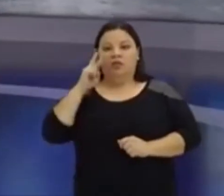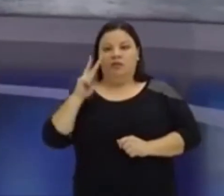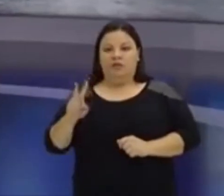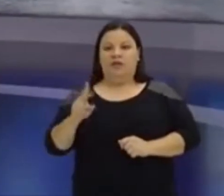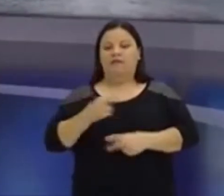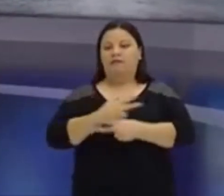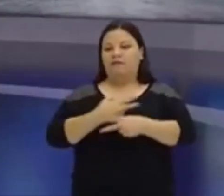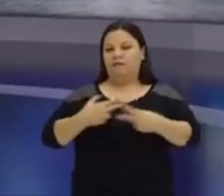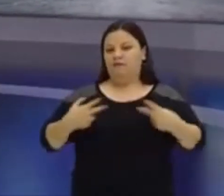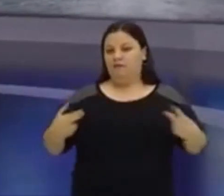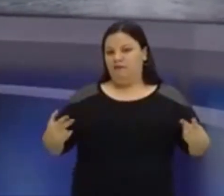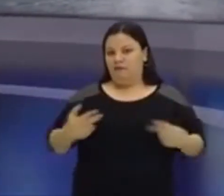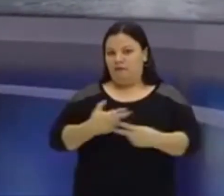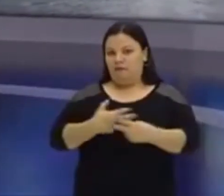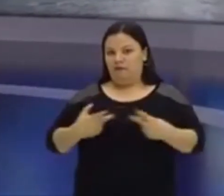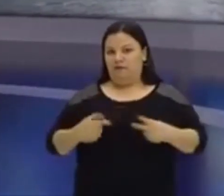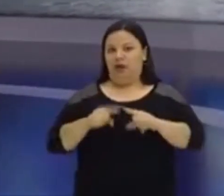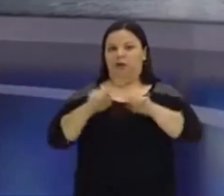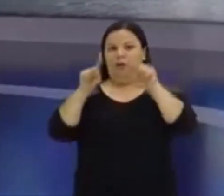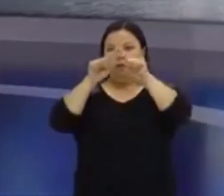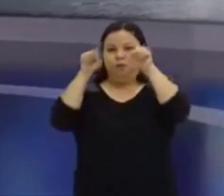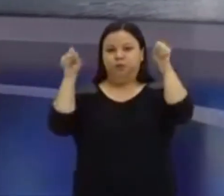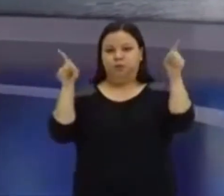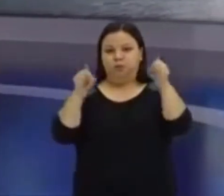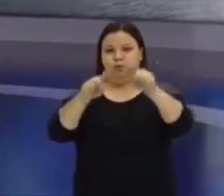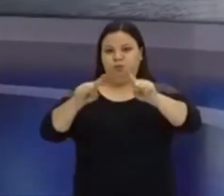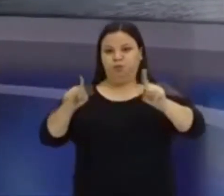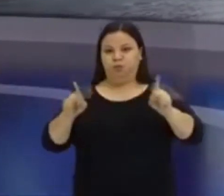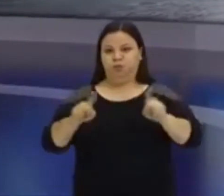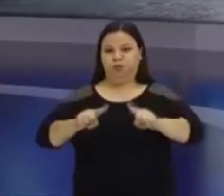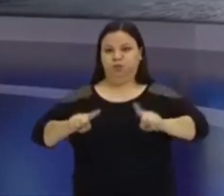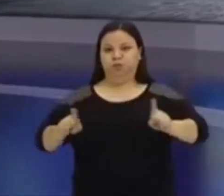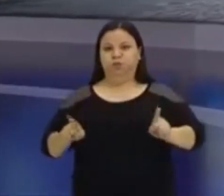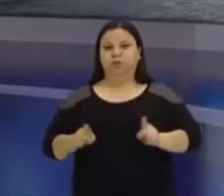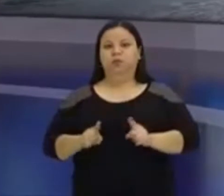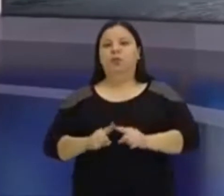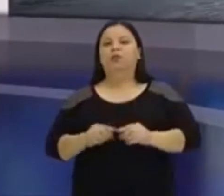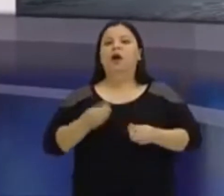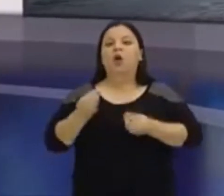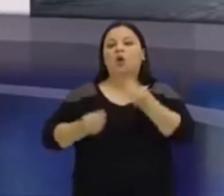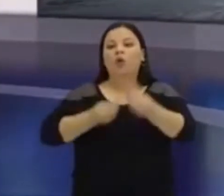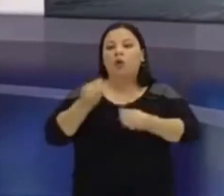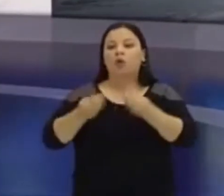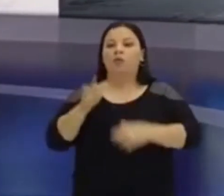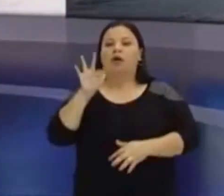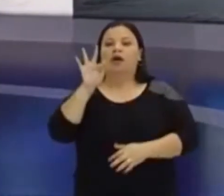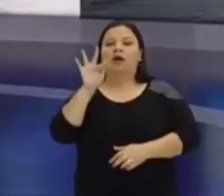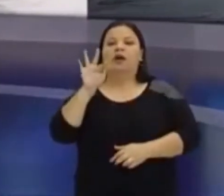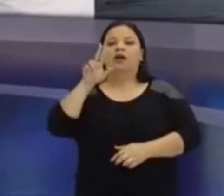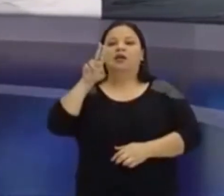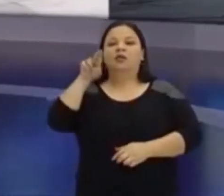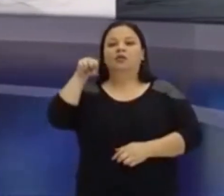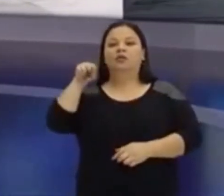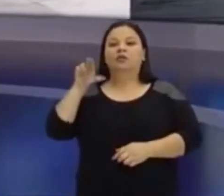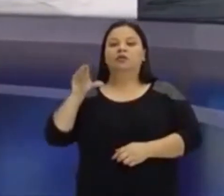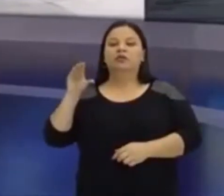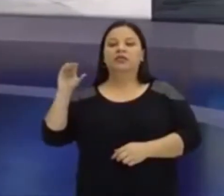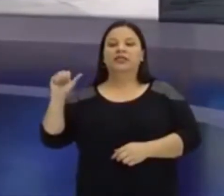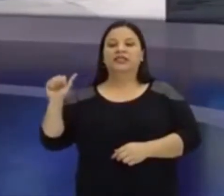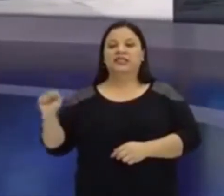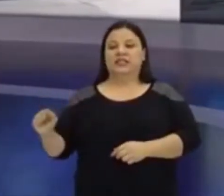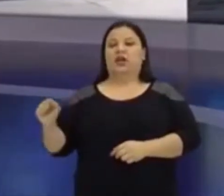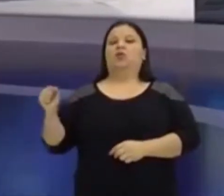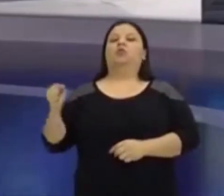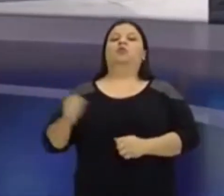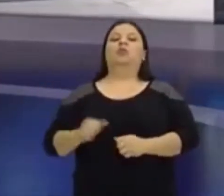analisar na nossa aula de hoje, muito a questão dos coeficientes. como é que cada coeficiente da função quadrática vai alterar, vai ter uma